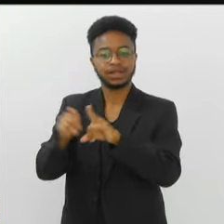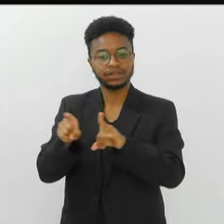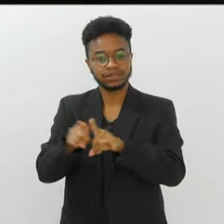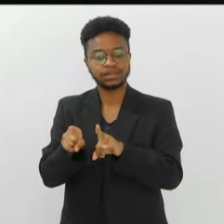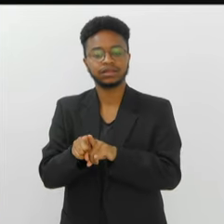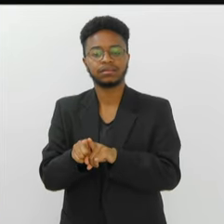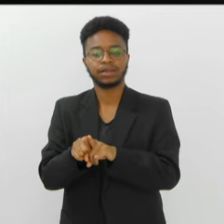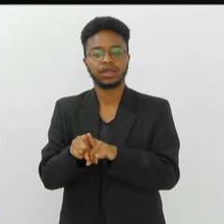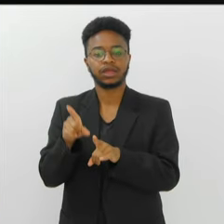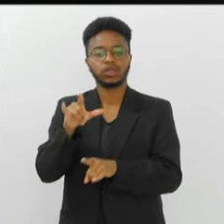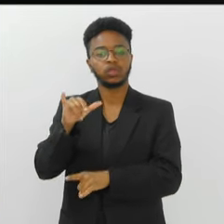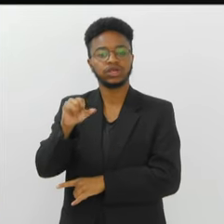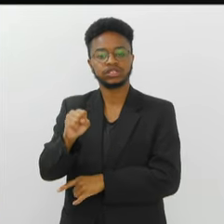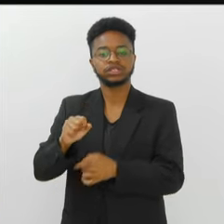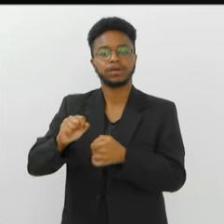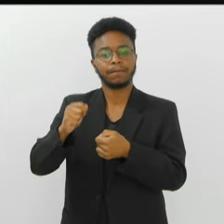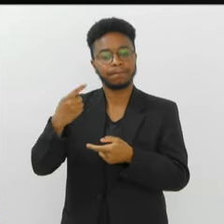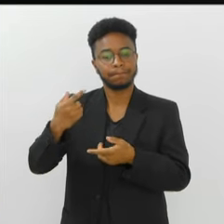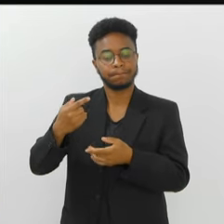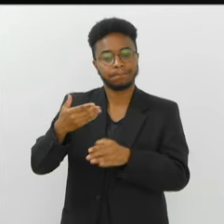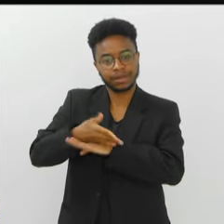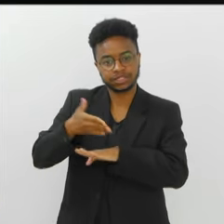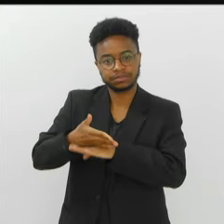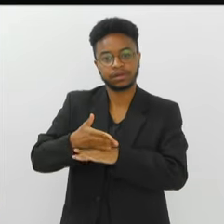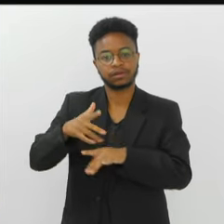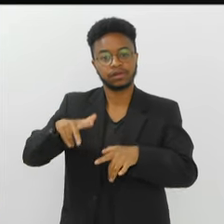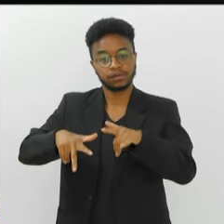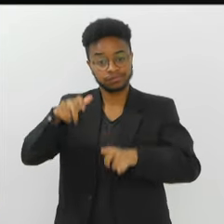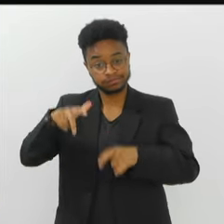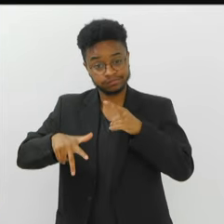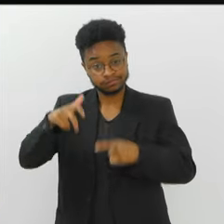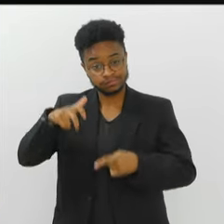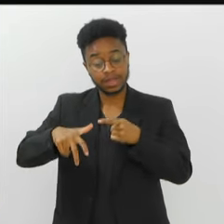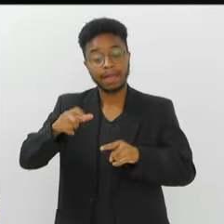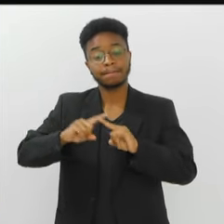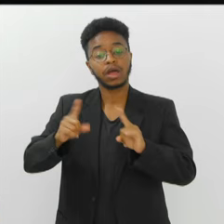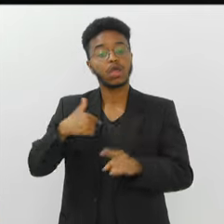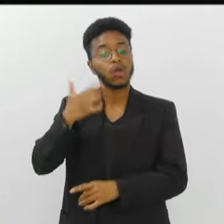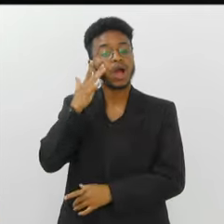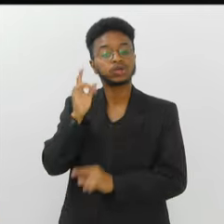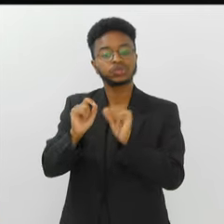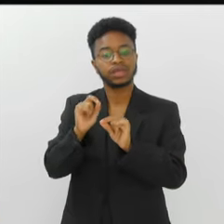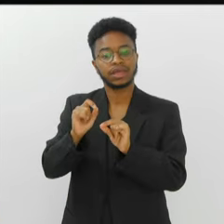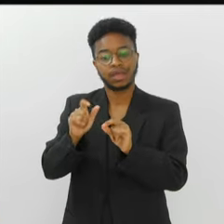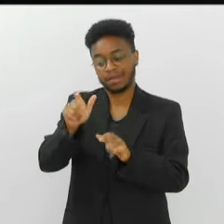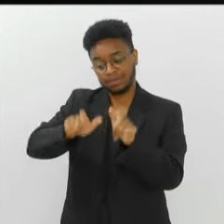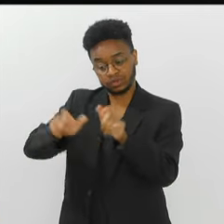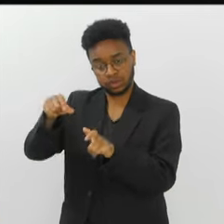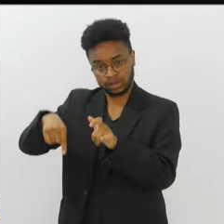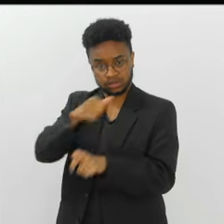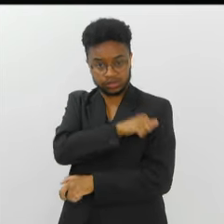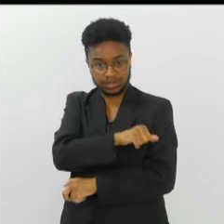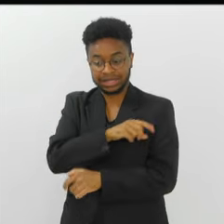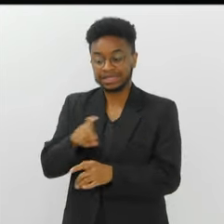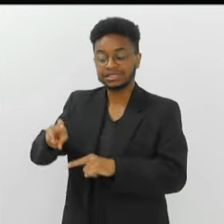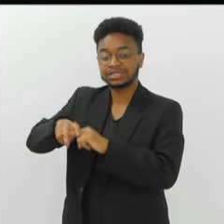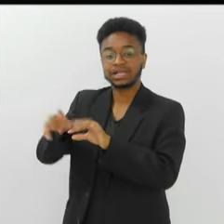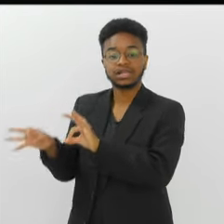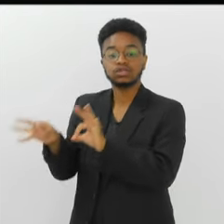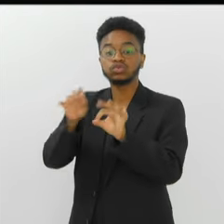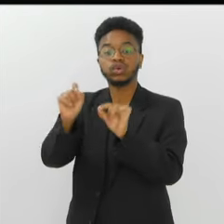os meninos fazendo a Grande Rio. Então, eu acho que o espectador carioca senta ali para ver uma grande festa.